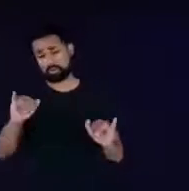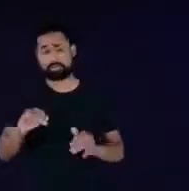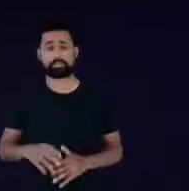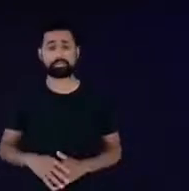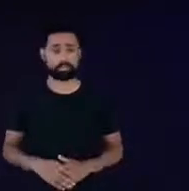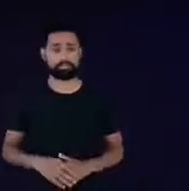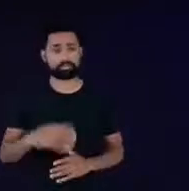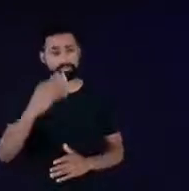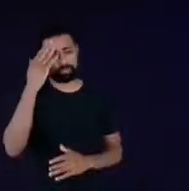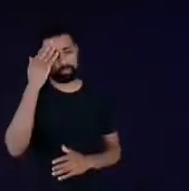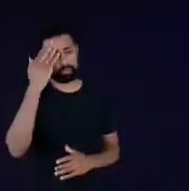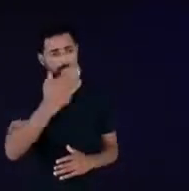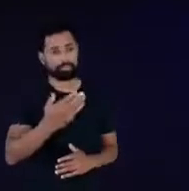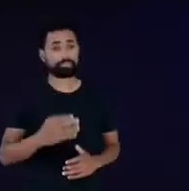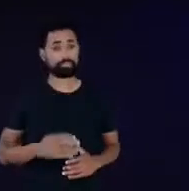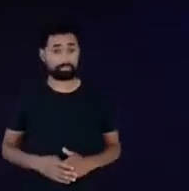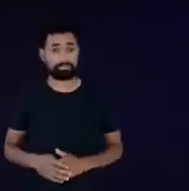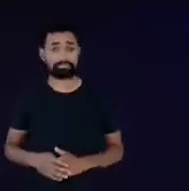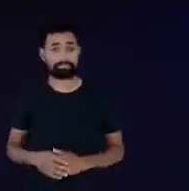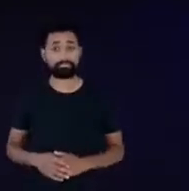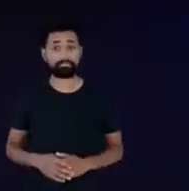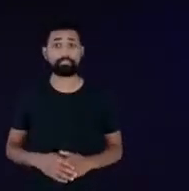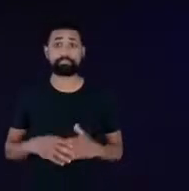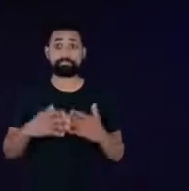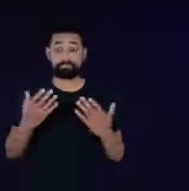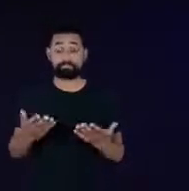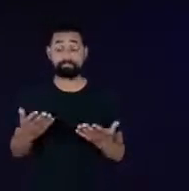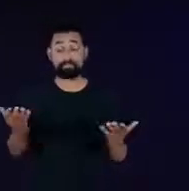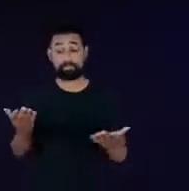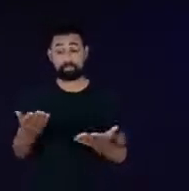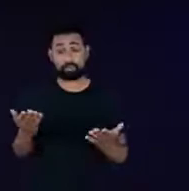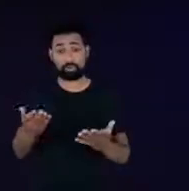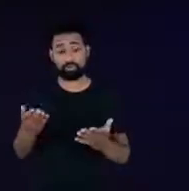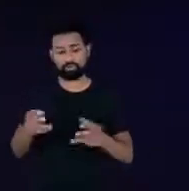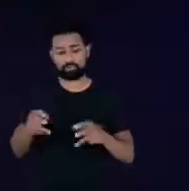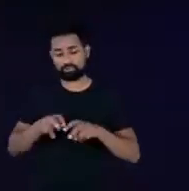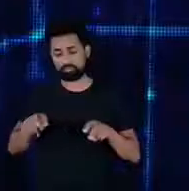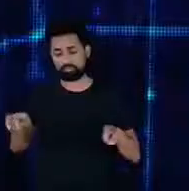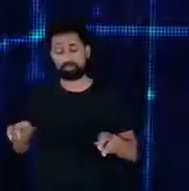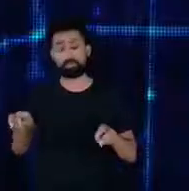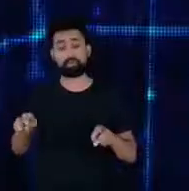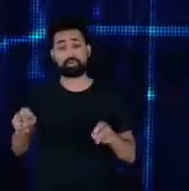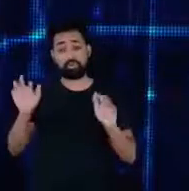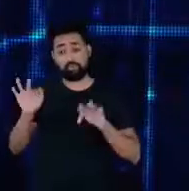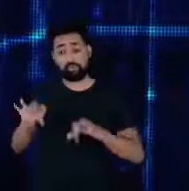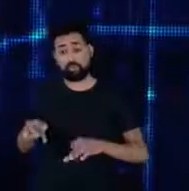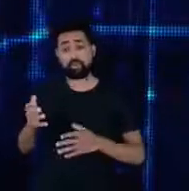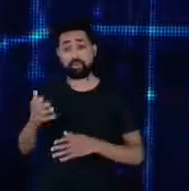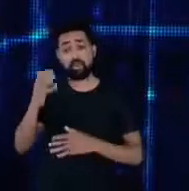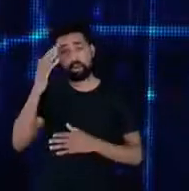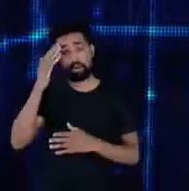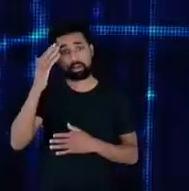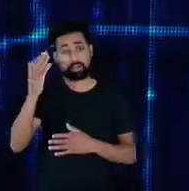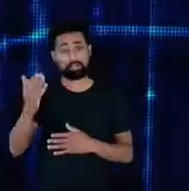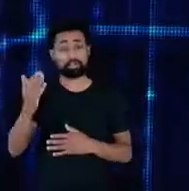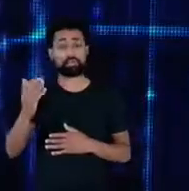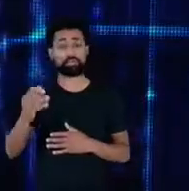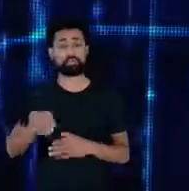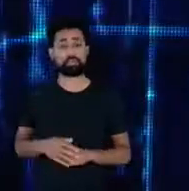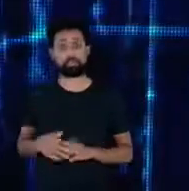obrigado Paulo bom encerrando essa mesa eu gostaria de agradecer de em nome da ANEL